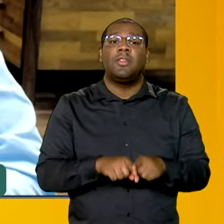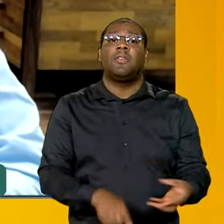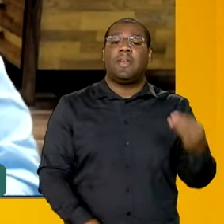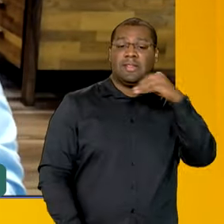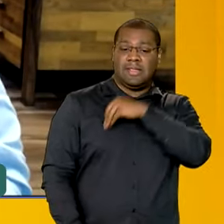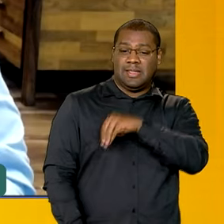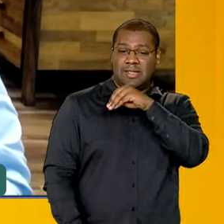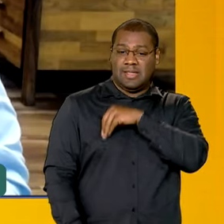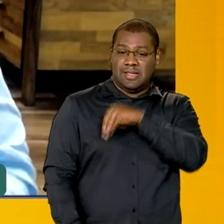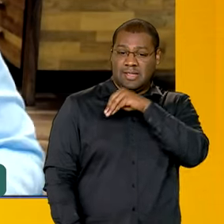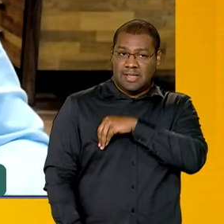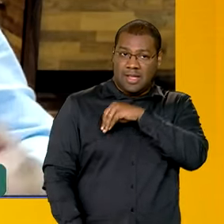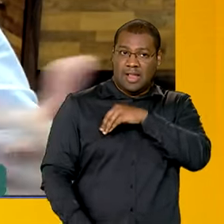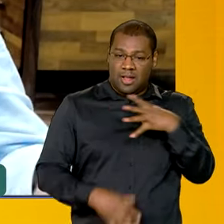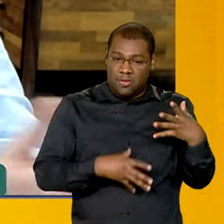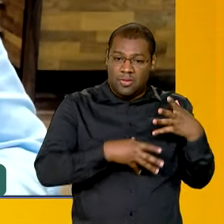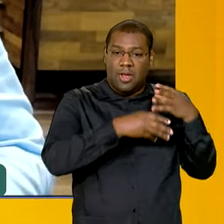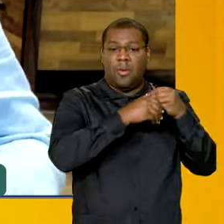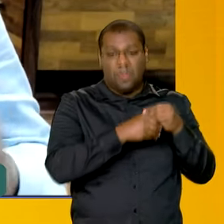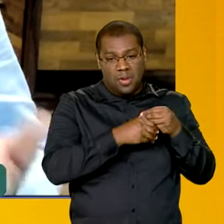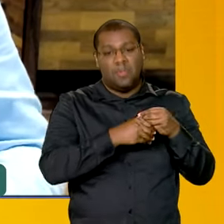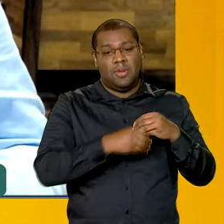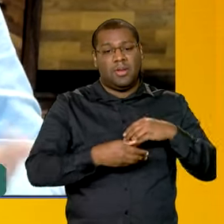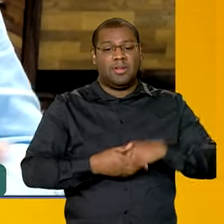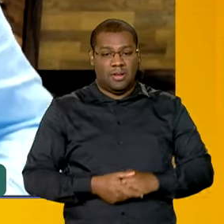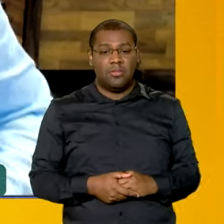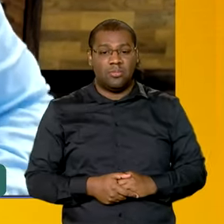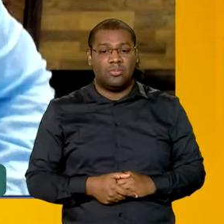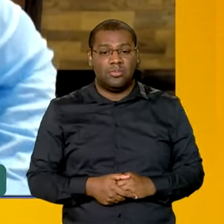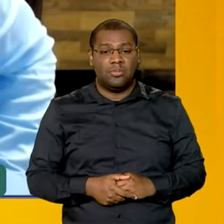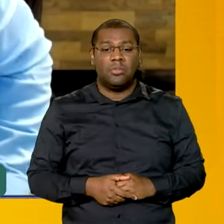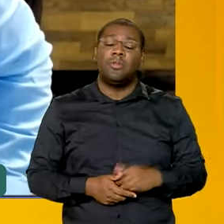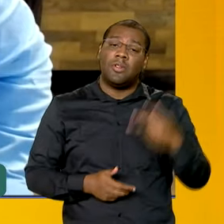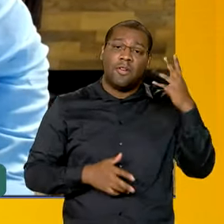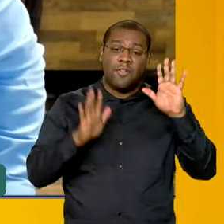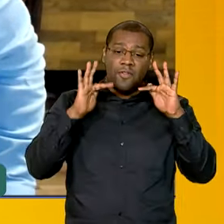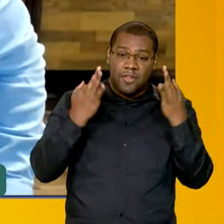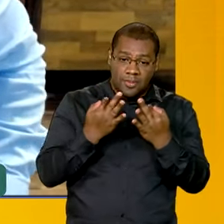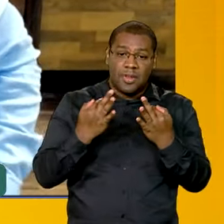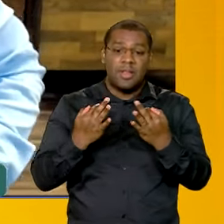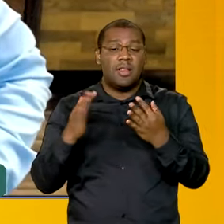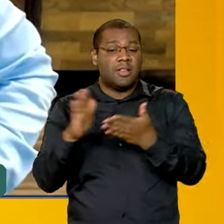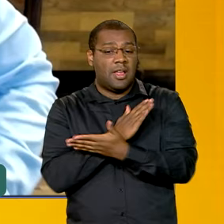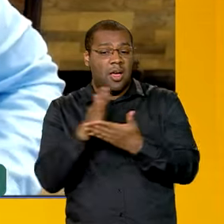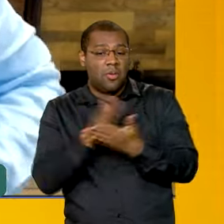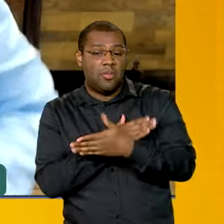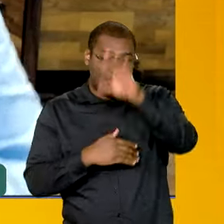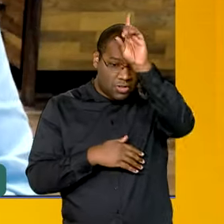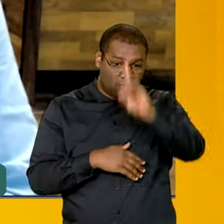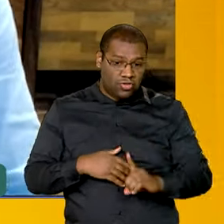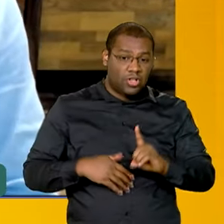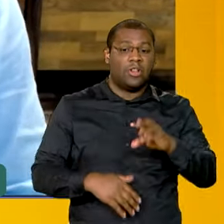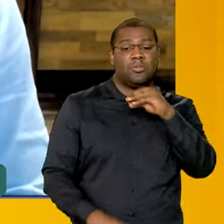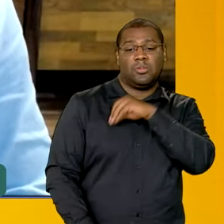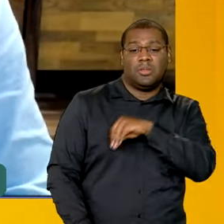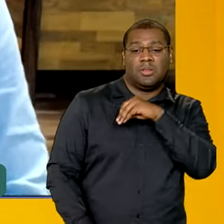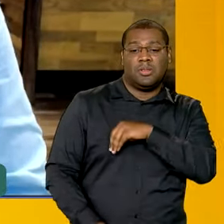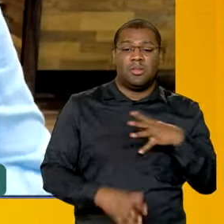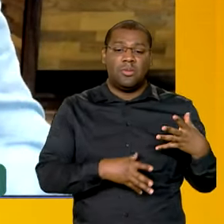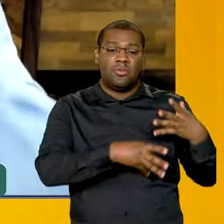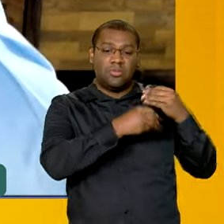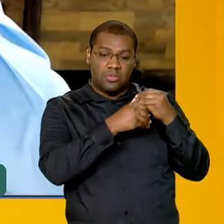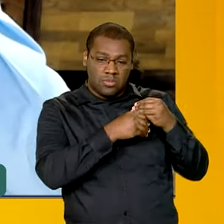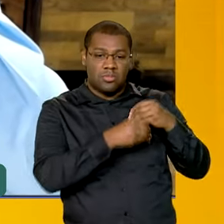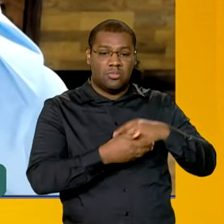as famílias, a possibilidade que tenha, as famílias que têm direito acessar o abono. Enfim, todas as medidas